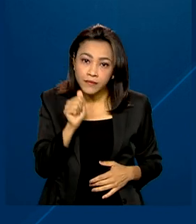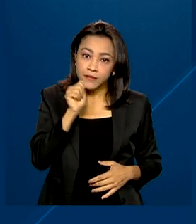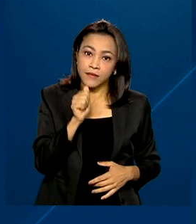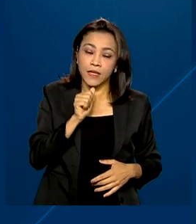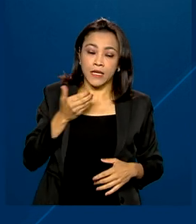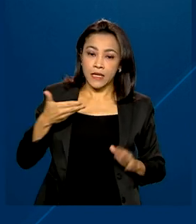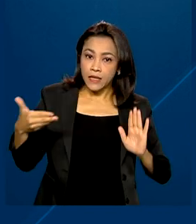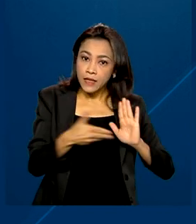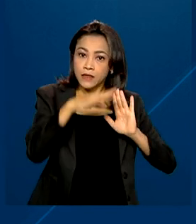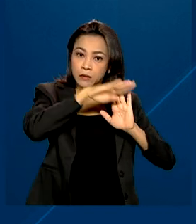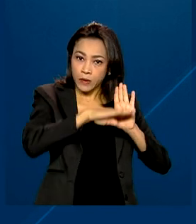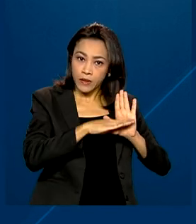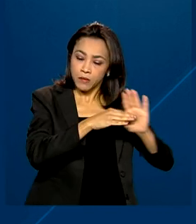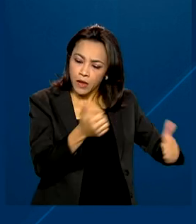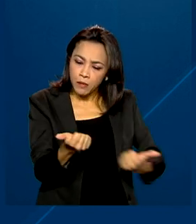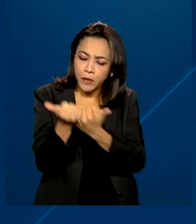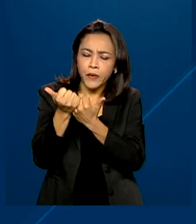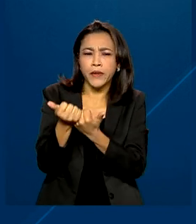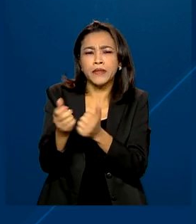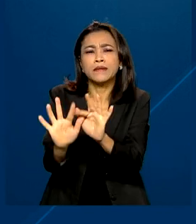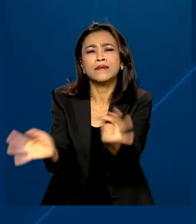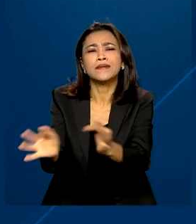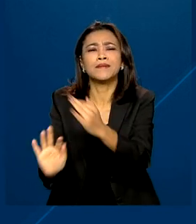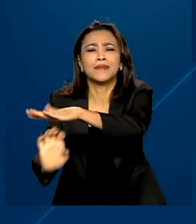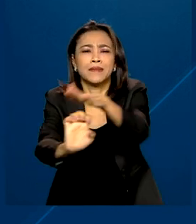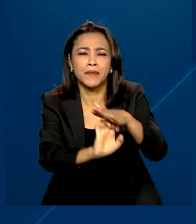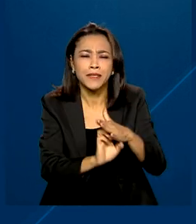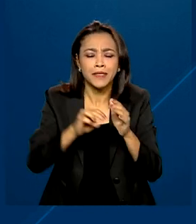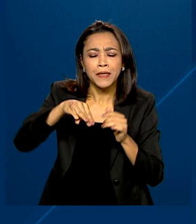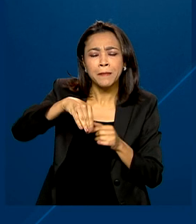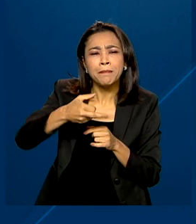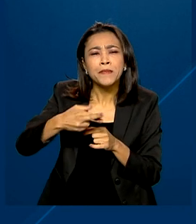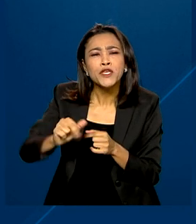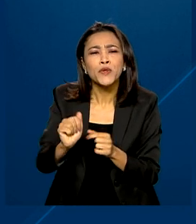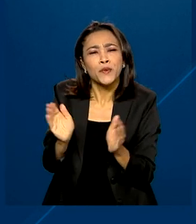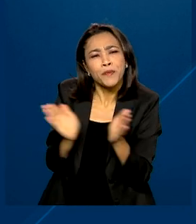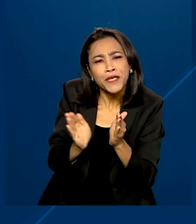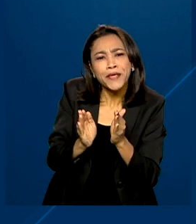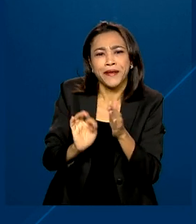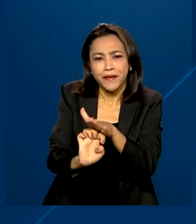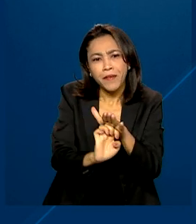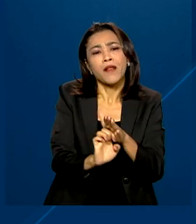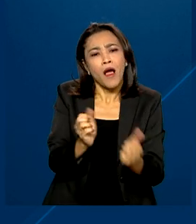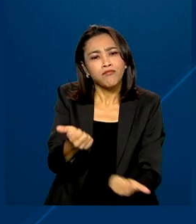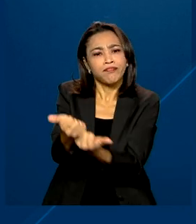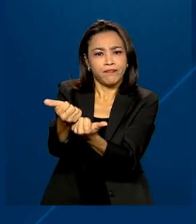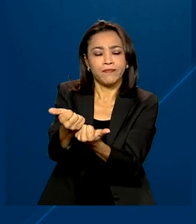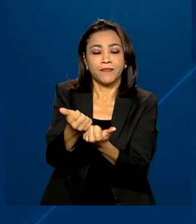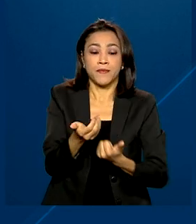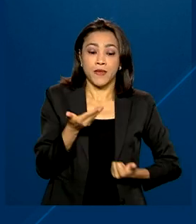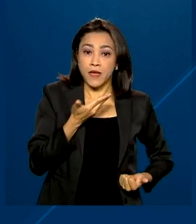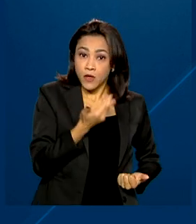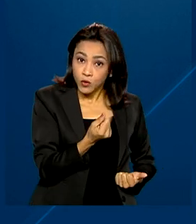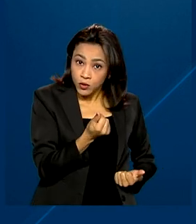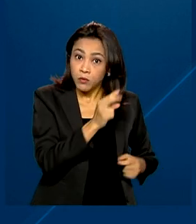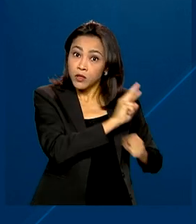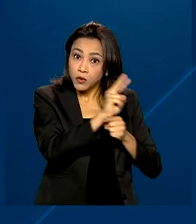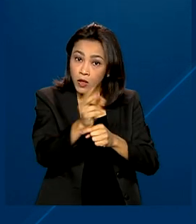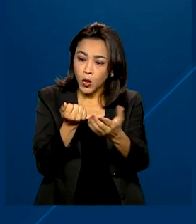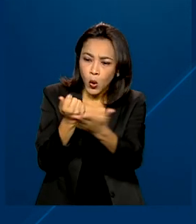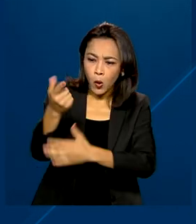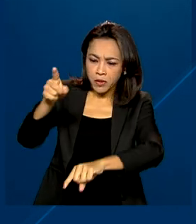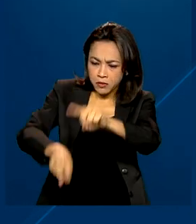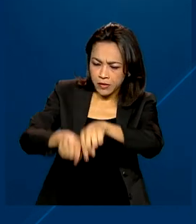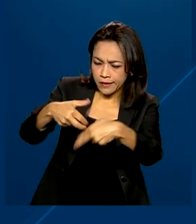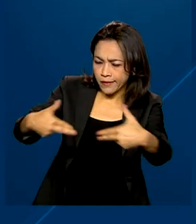beneficia pequenos negócios, além de micro e pequenos empreendedores. O crédito pode ser usado para compra de máquinas,